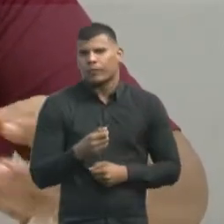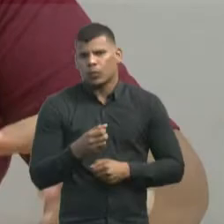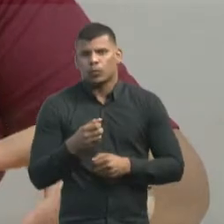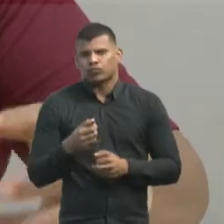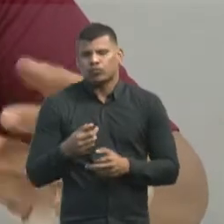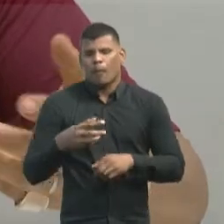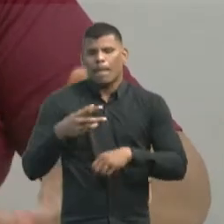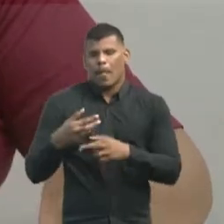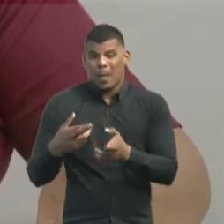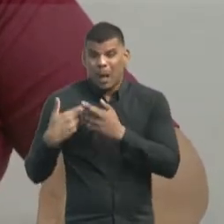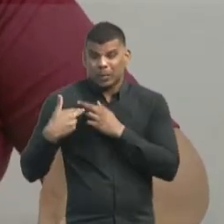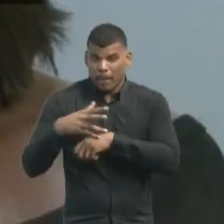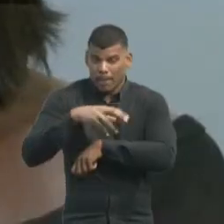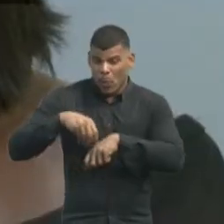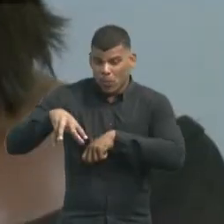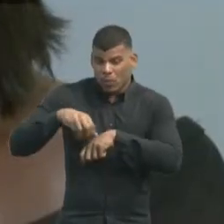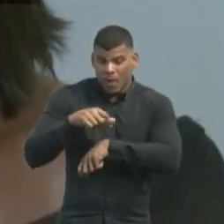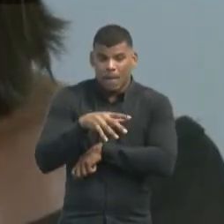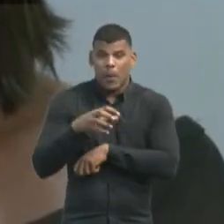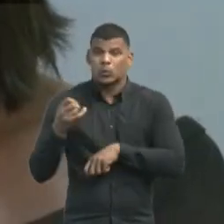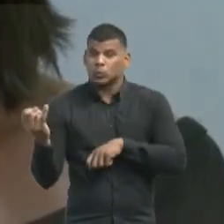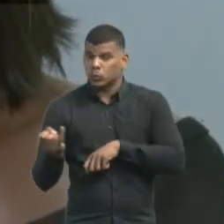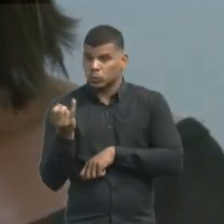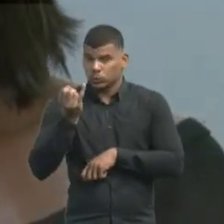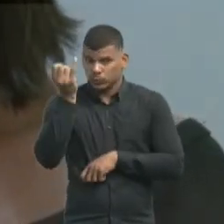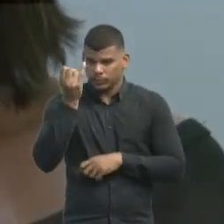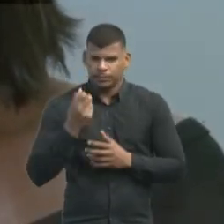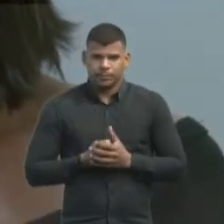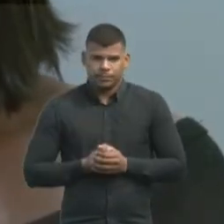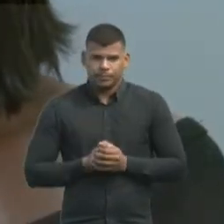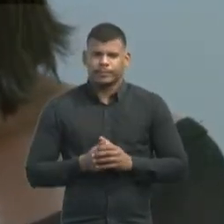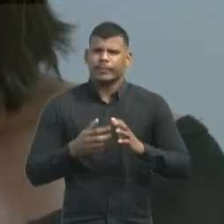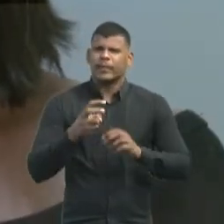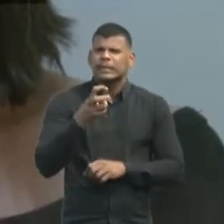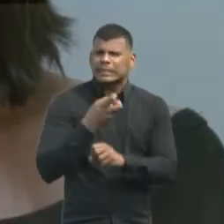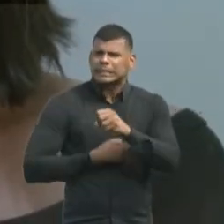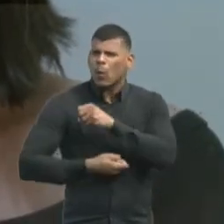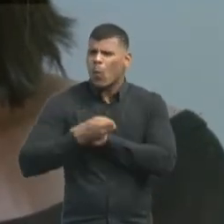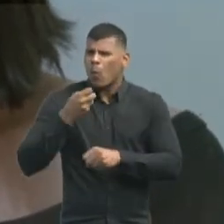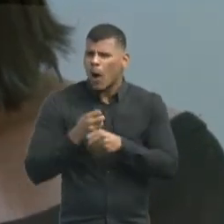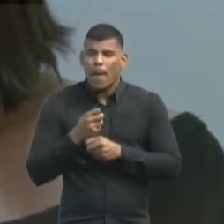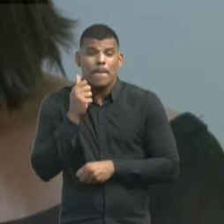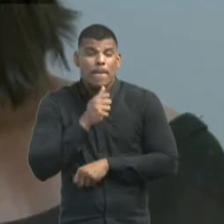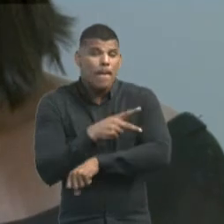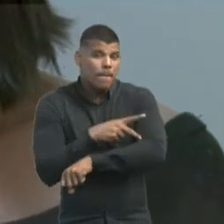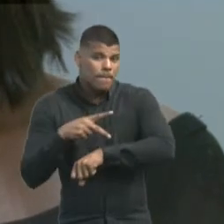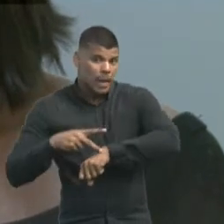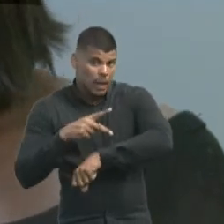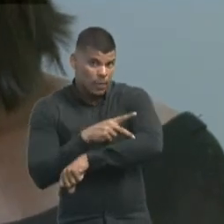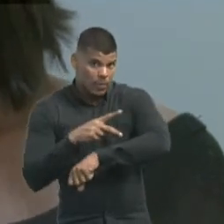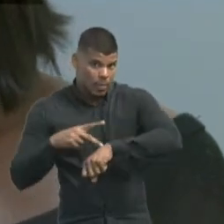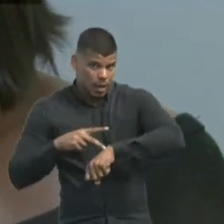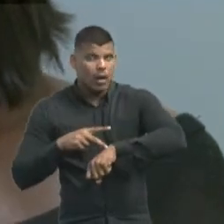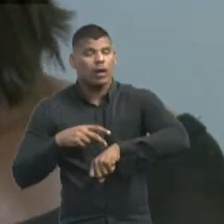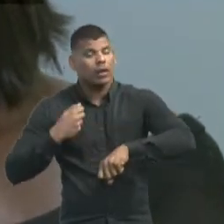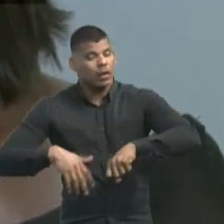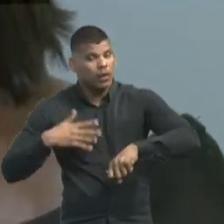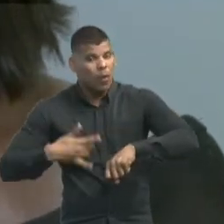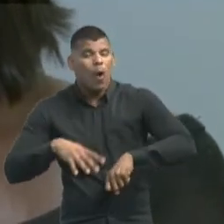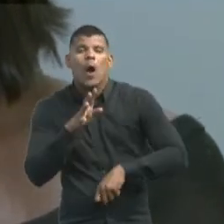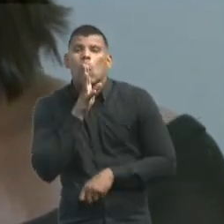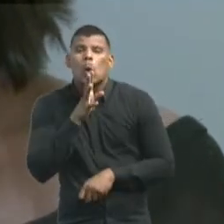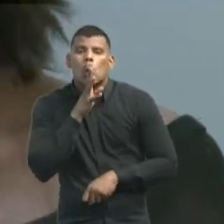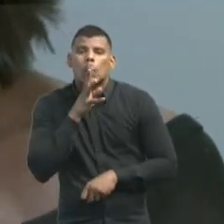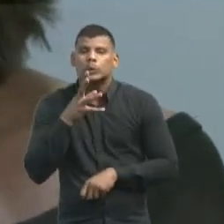espetacular, relevante. Há cinco anos, a pedagoga Marinalva Freitas também conheceu a mediação, quando